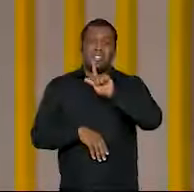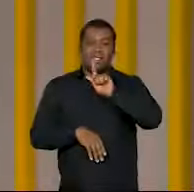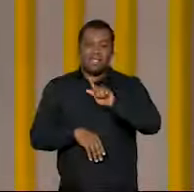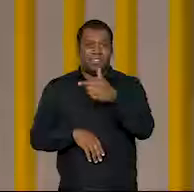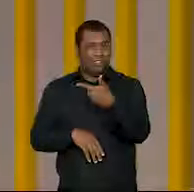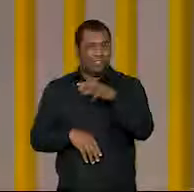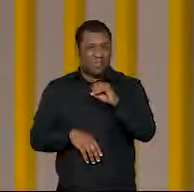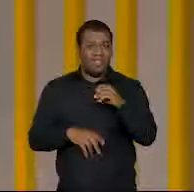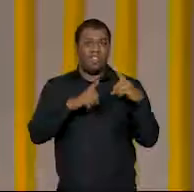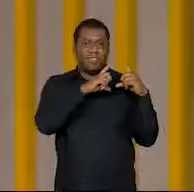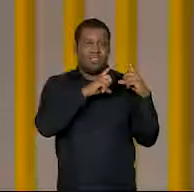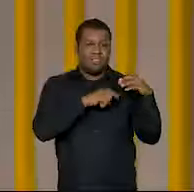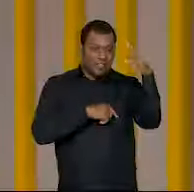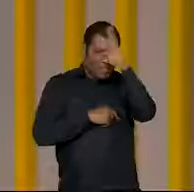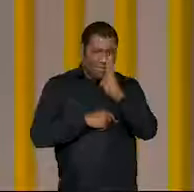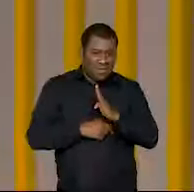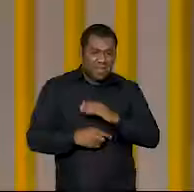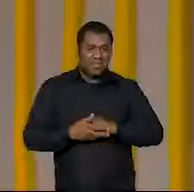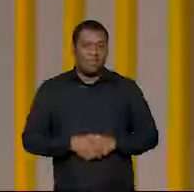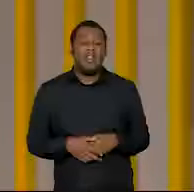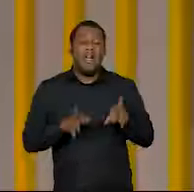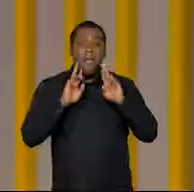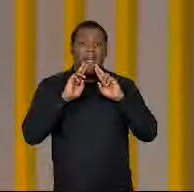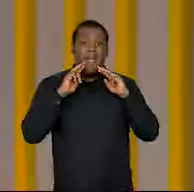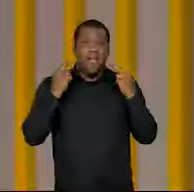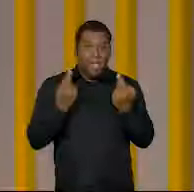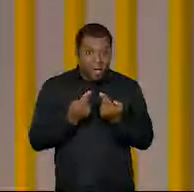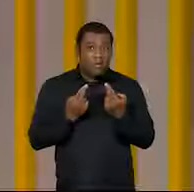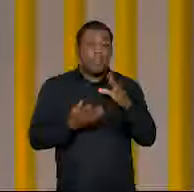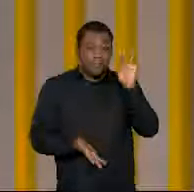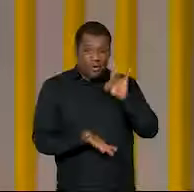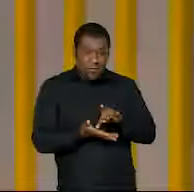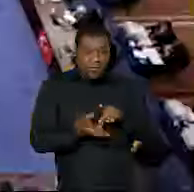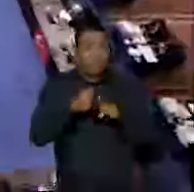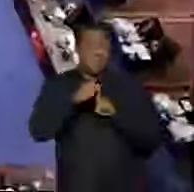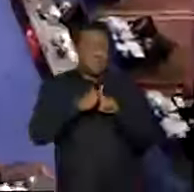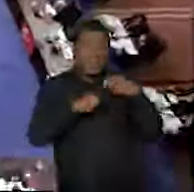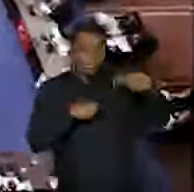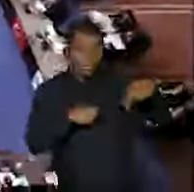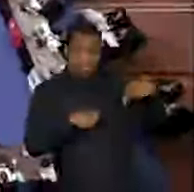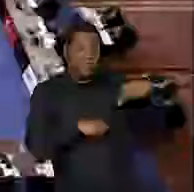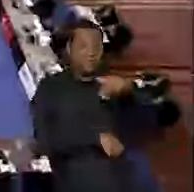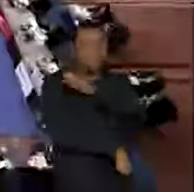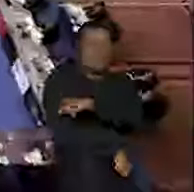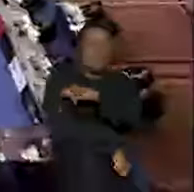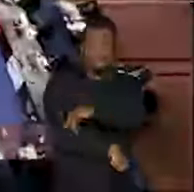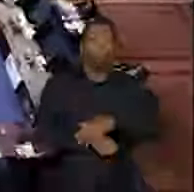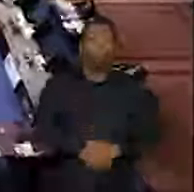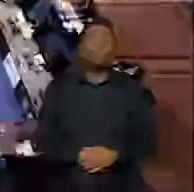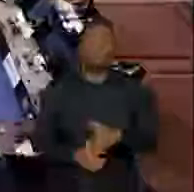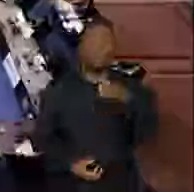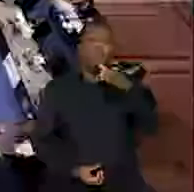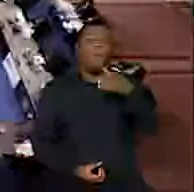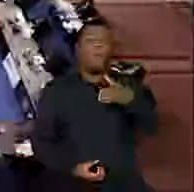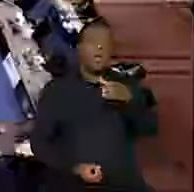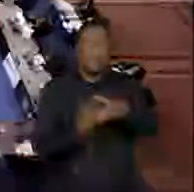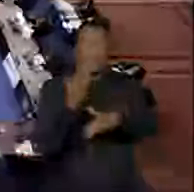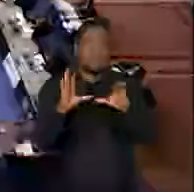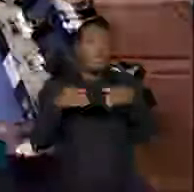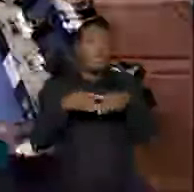A reunião de cúpula do grupo será em novembro, no Rio de Janeiro. O G20 foi criado em